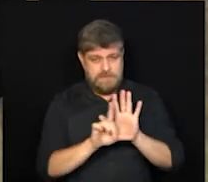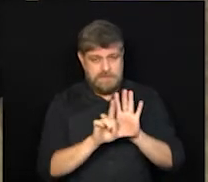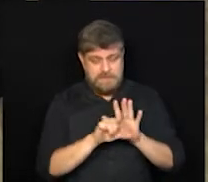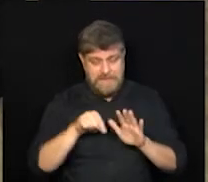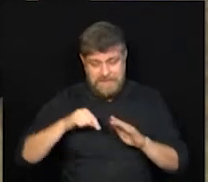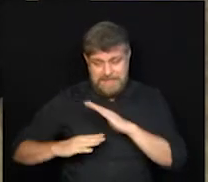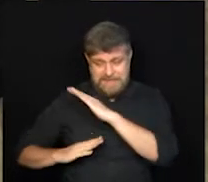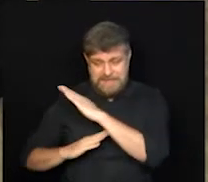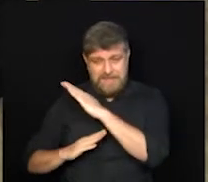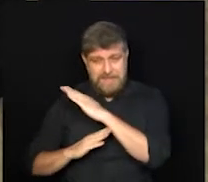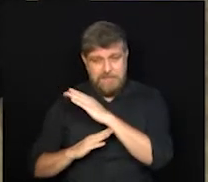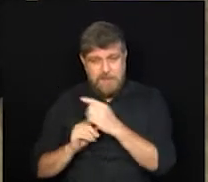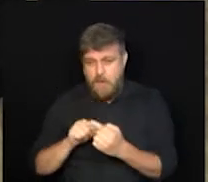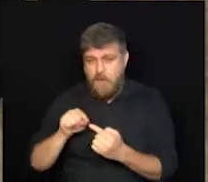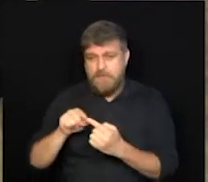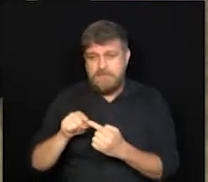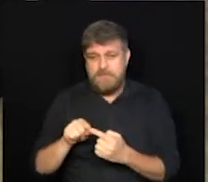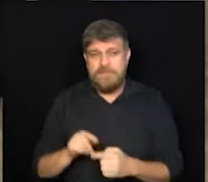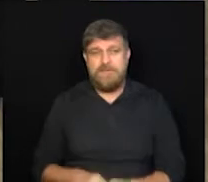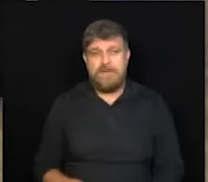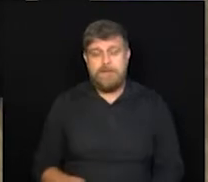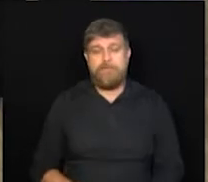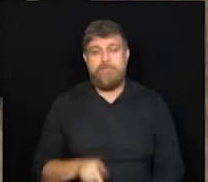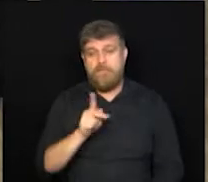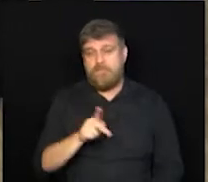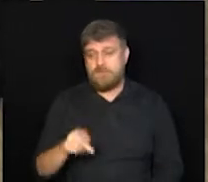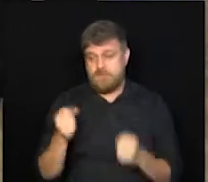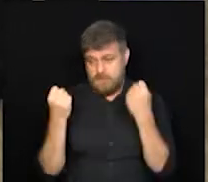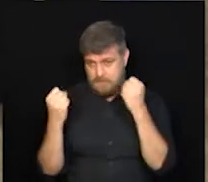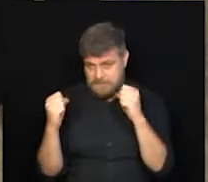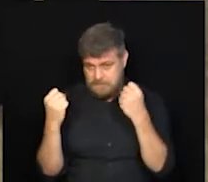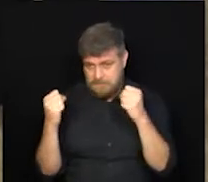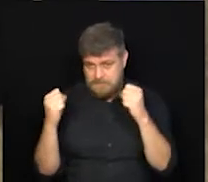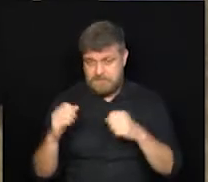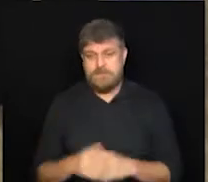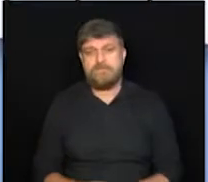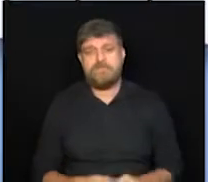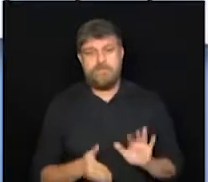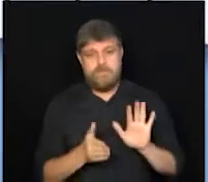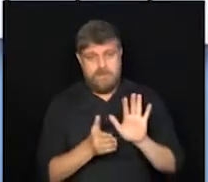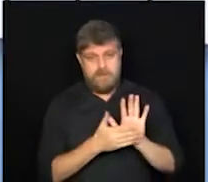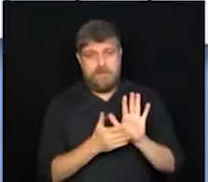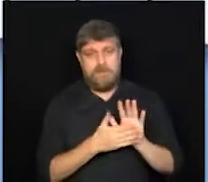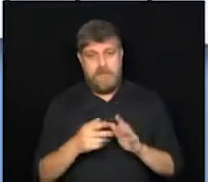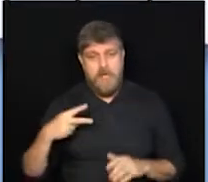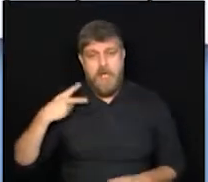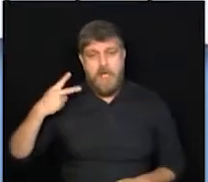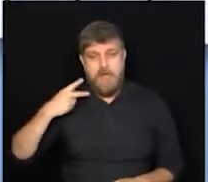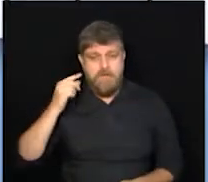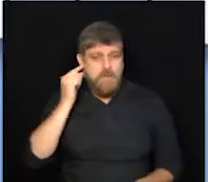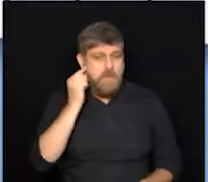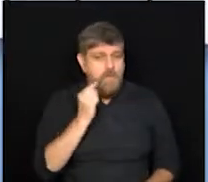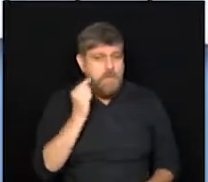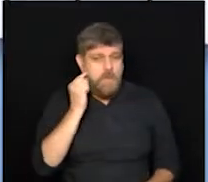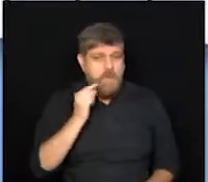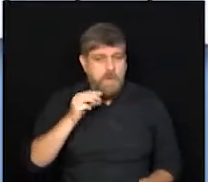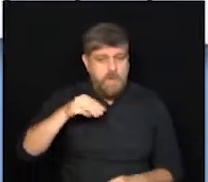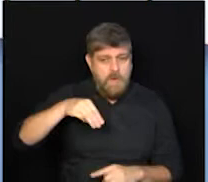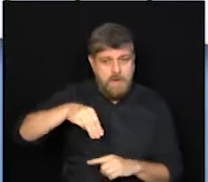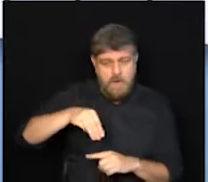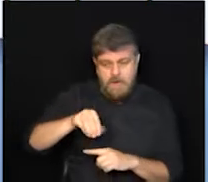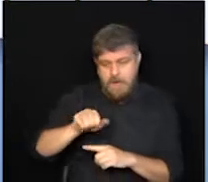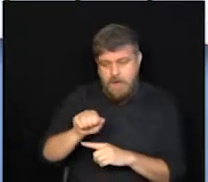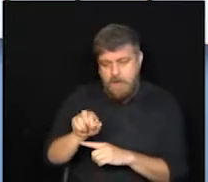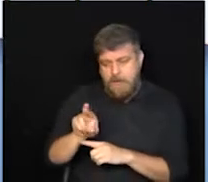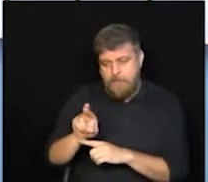legislativo, só que para os educadores físicos, né? Isso mesmo, a proposta é do vereador Marcelo Silva, que